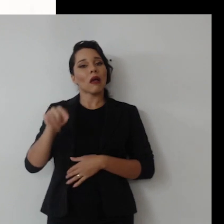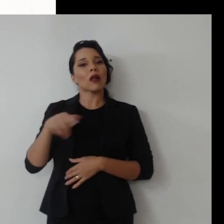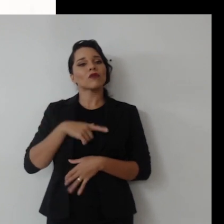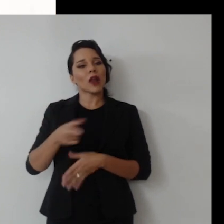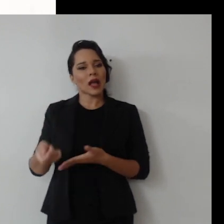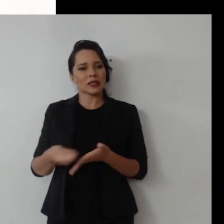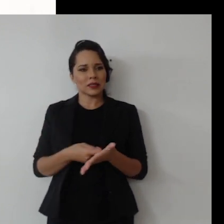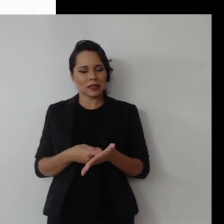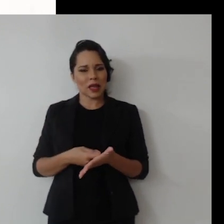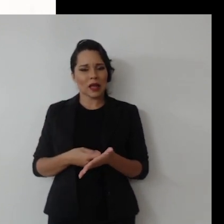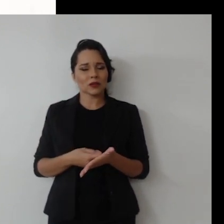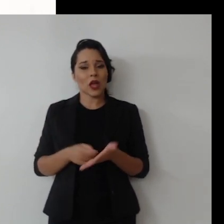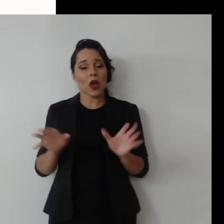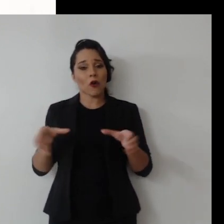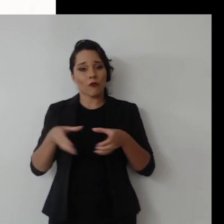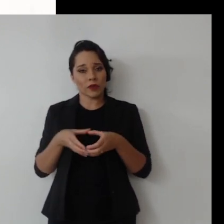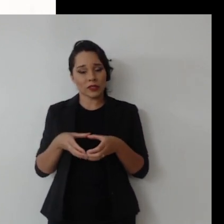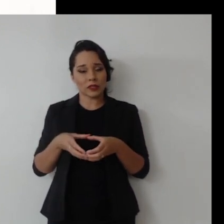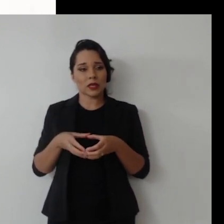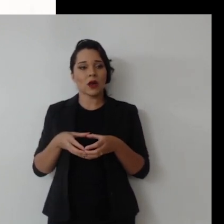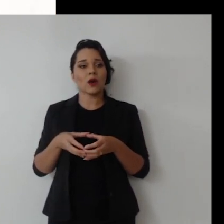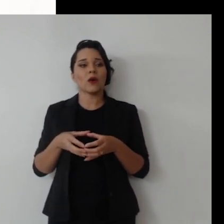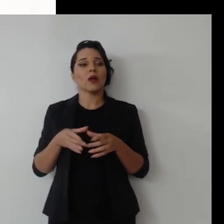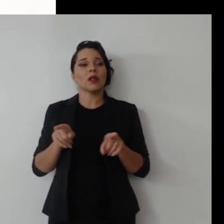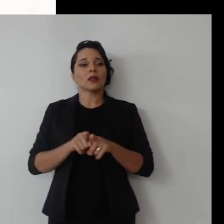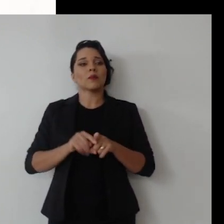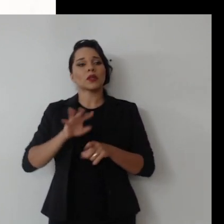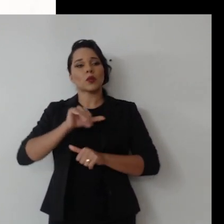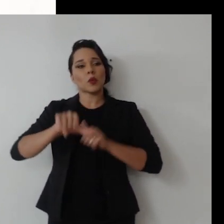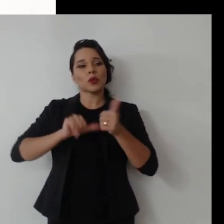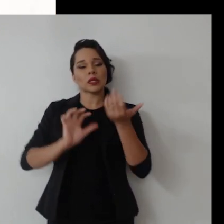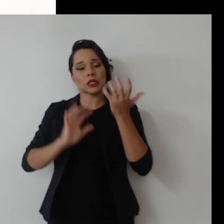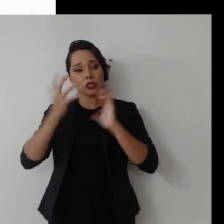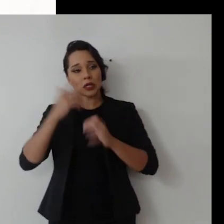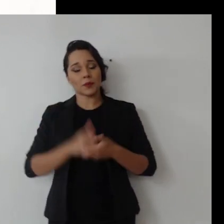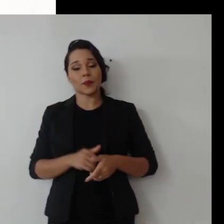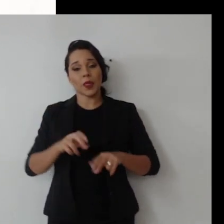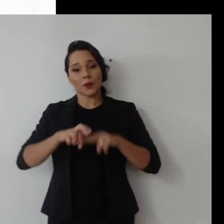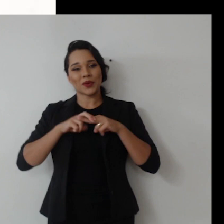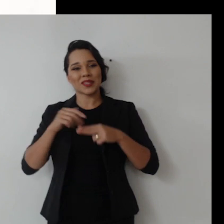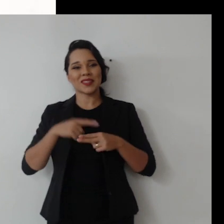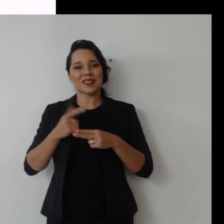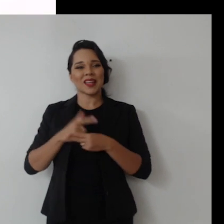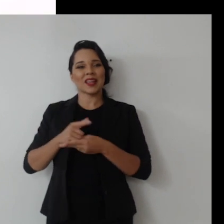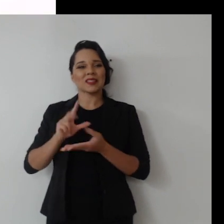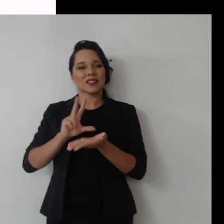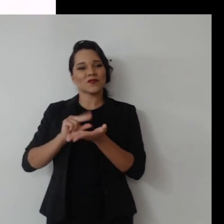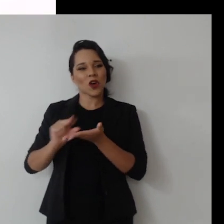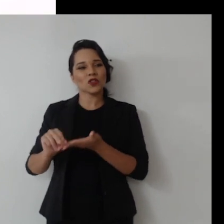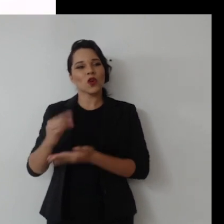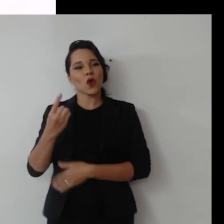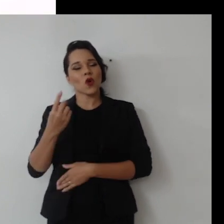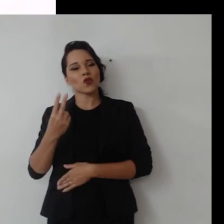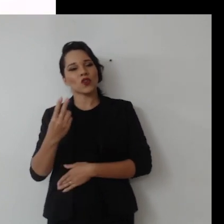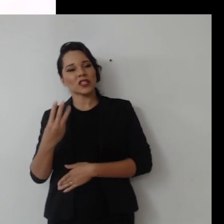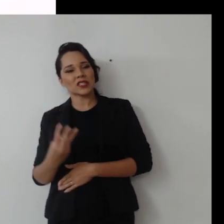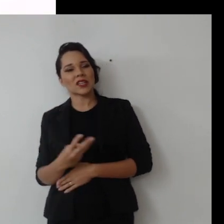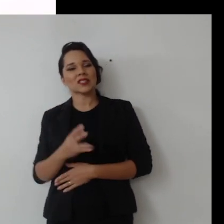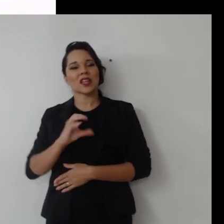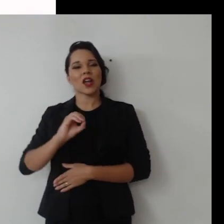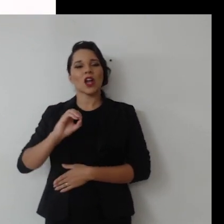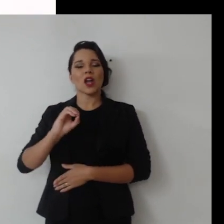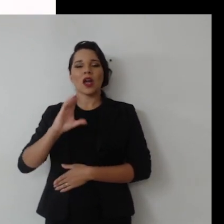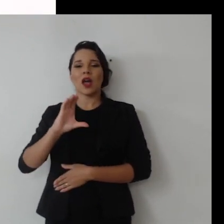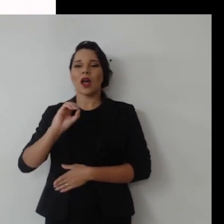nela, foram assinados a Convenção Quadro das Nações Unidas sobre Mudança de Clima, por isso que tem essas COPs, COPs 1, 2, 3, COPs